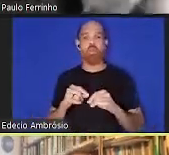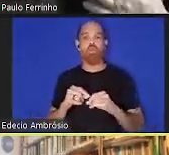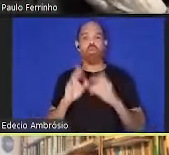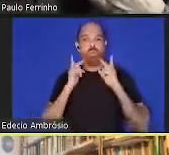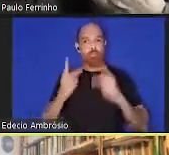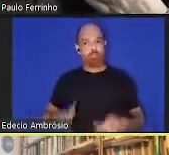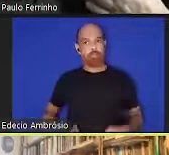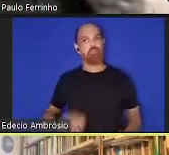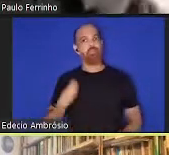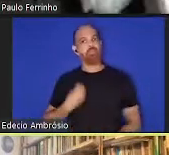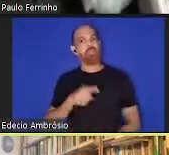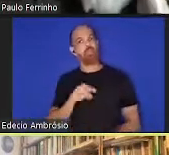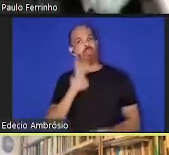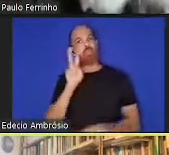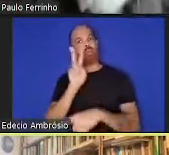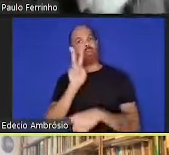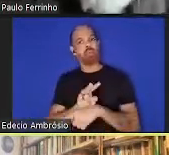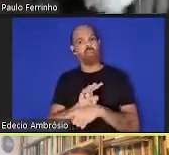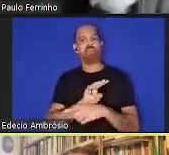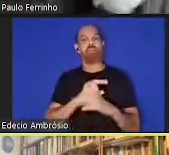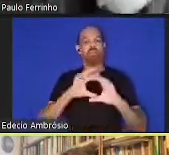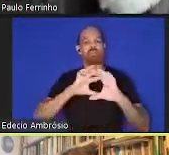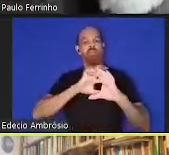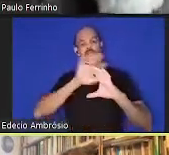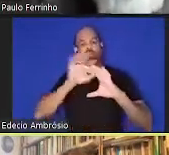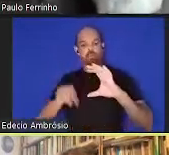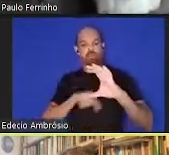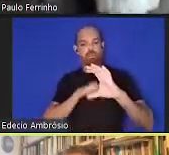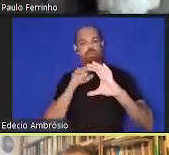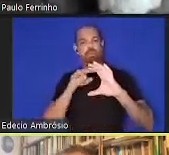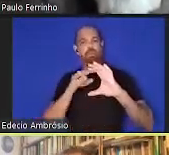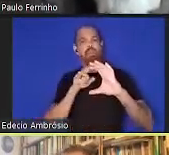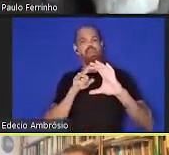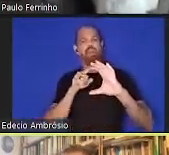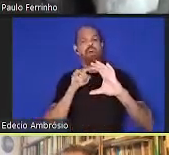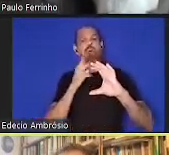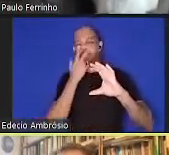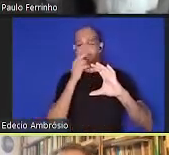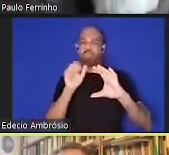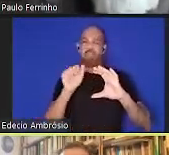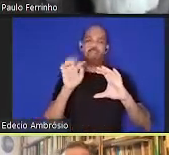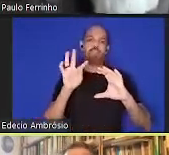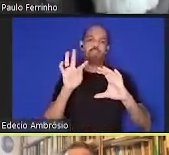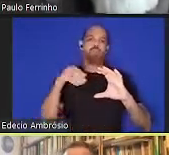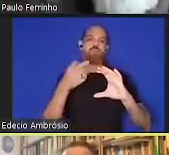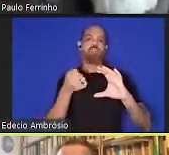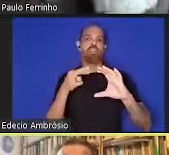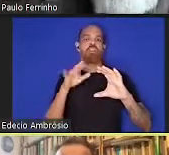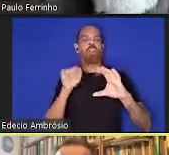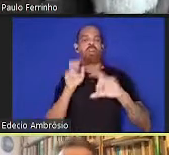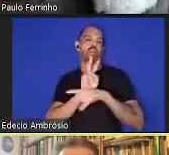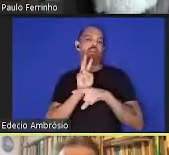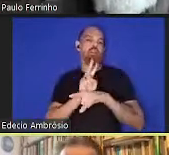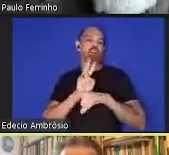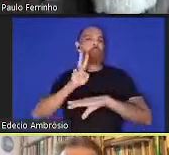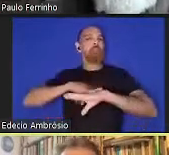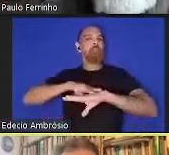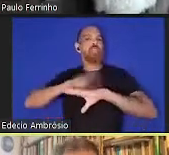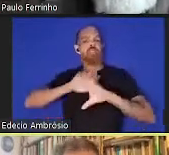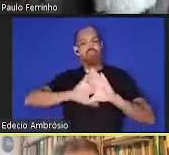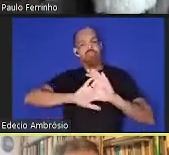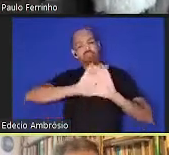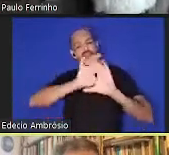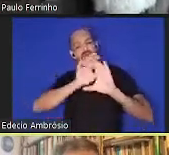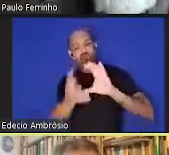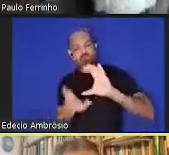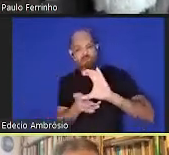ali, está protegida por uma camada de atmosfera, como se fosse uma película numa maçã, é um